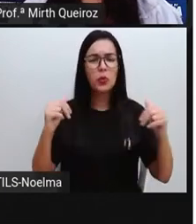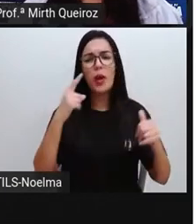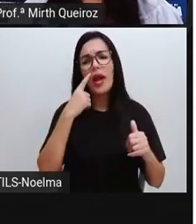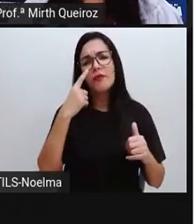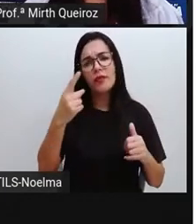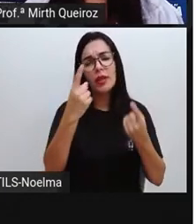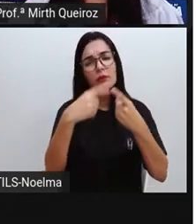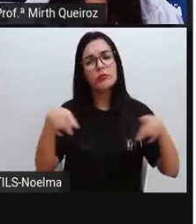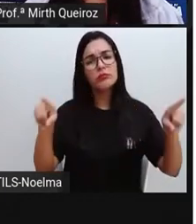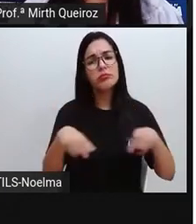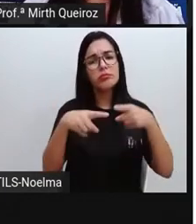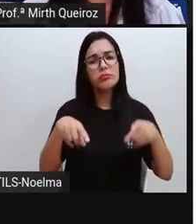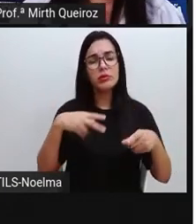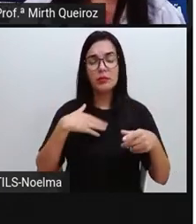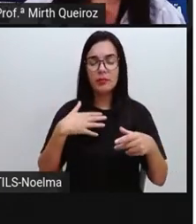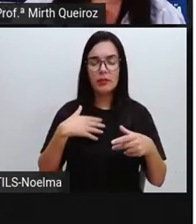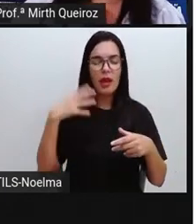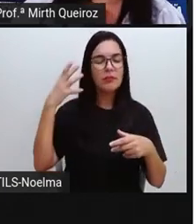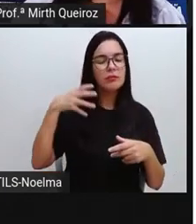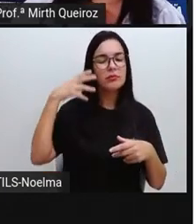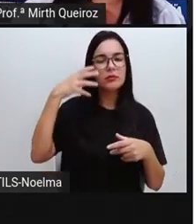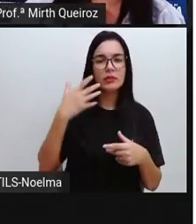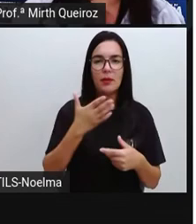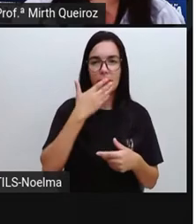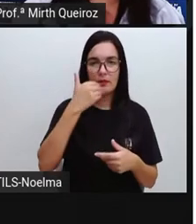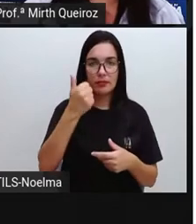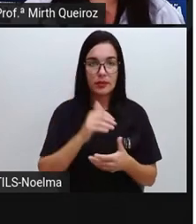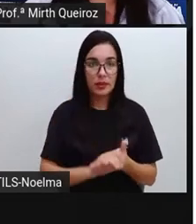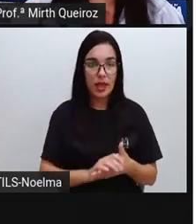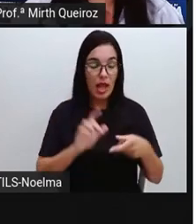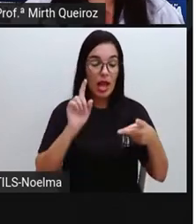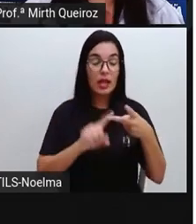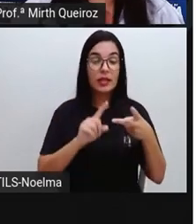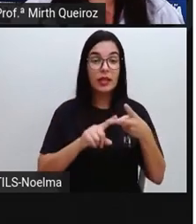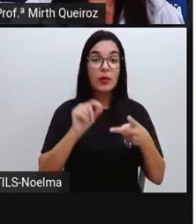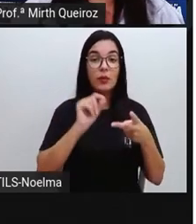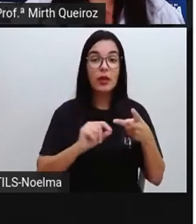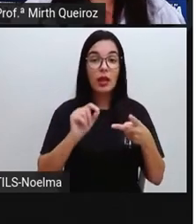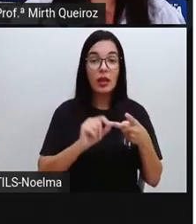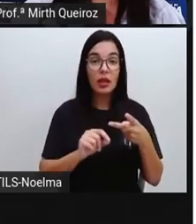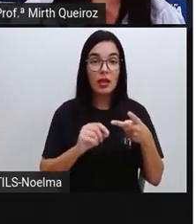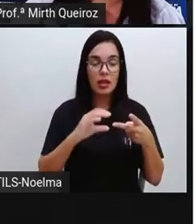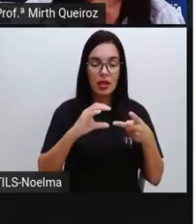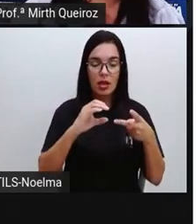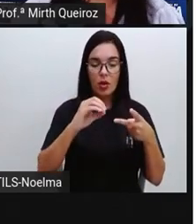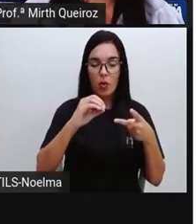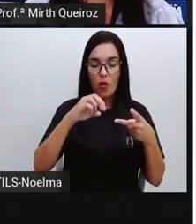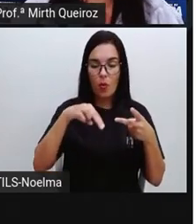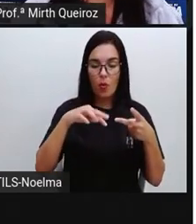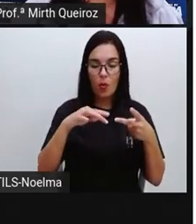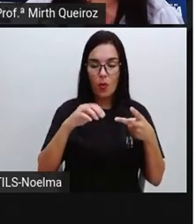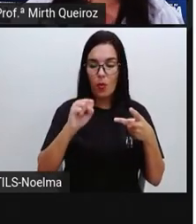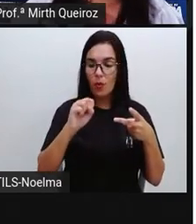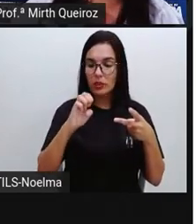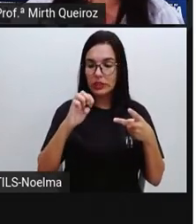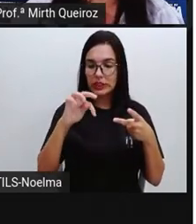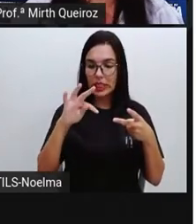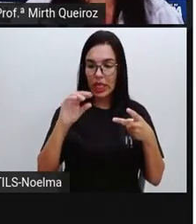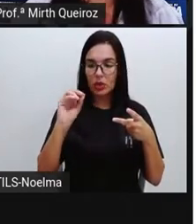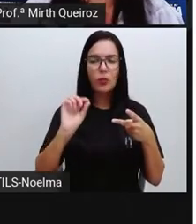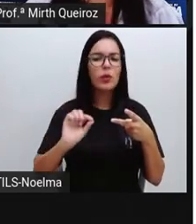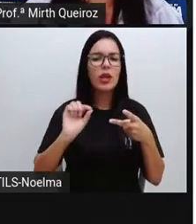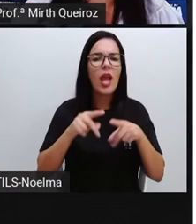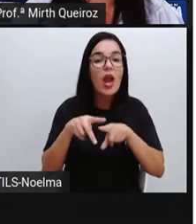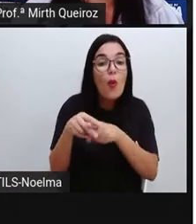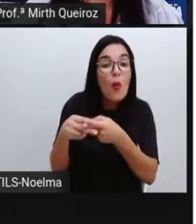espetáculo musical. Quanto custará o conserto da televisão? Já indica uma reparação, certo?